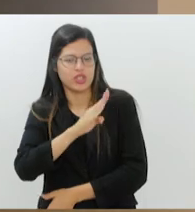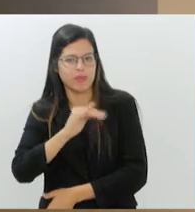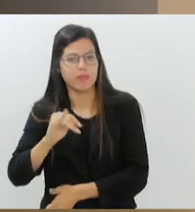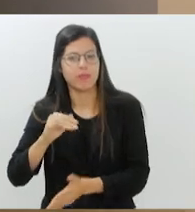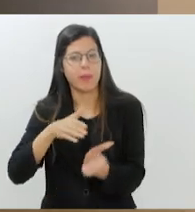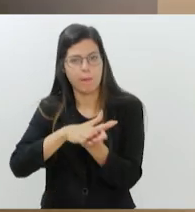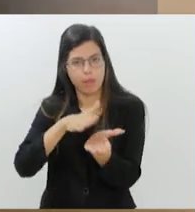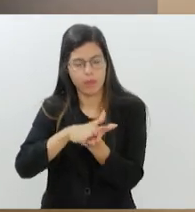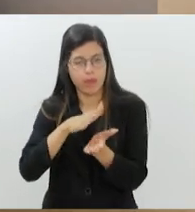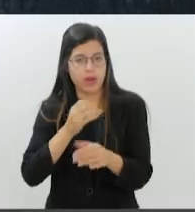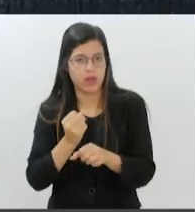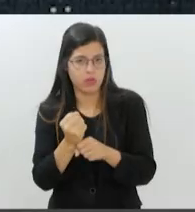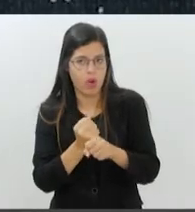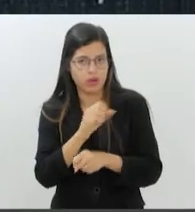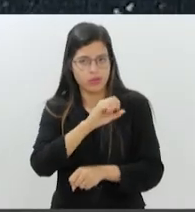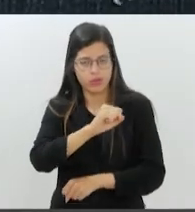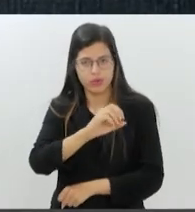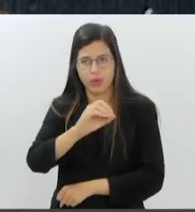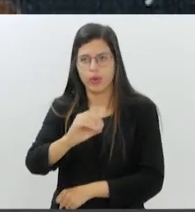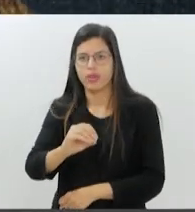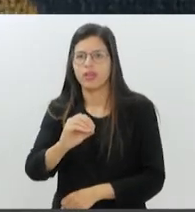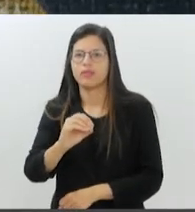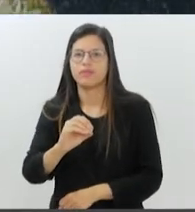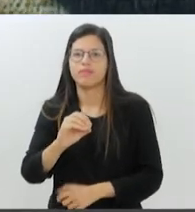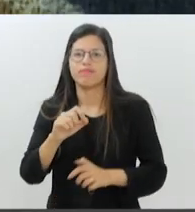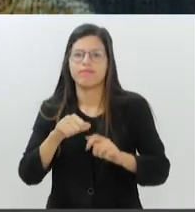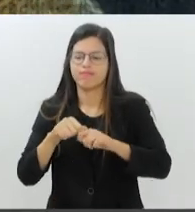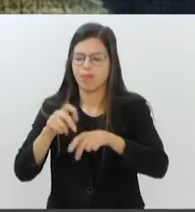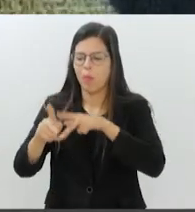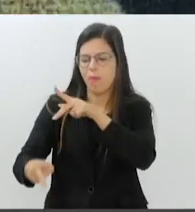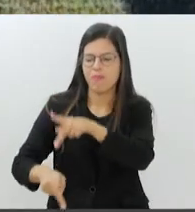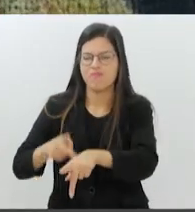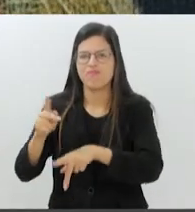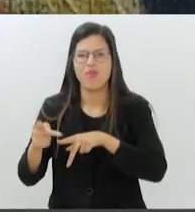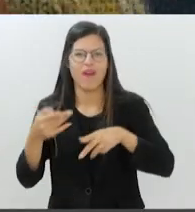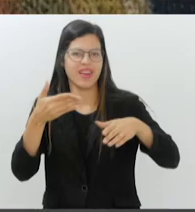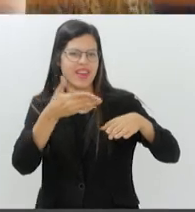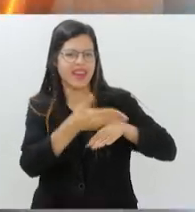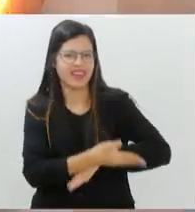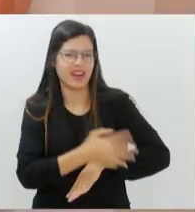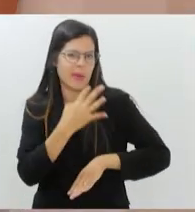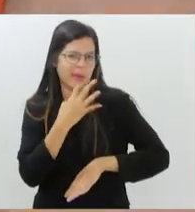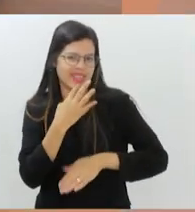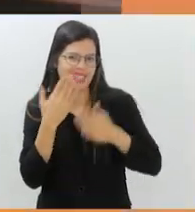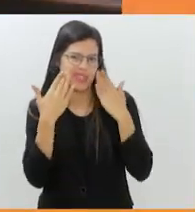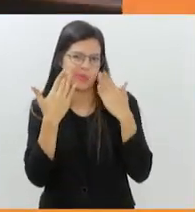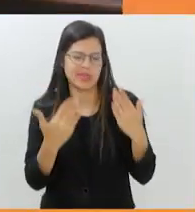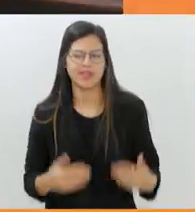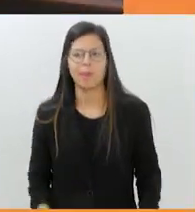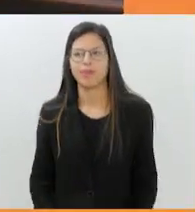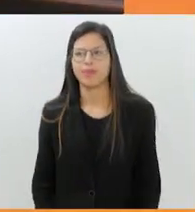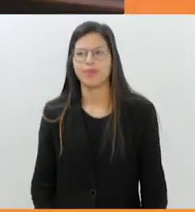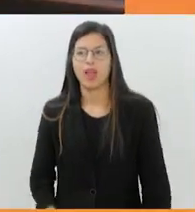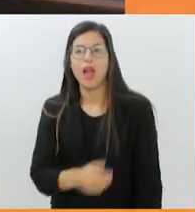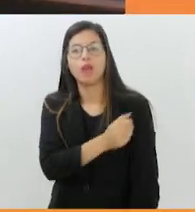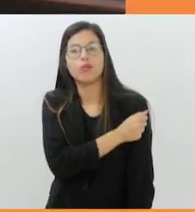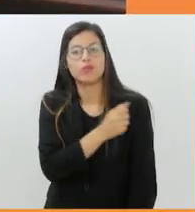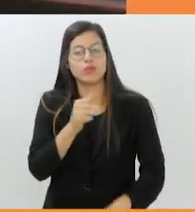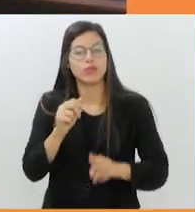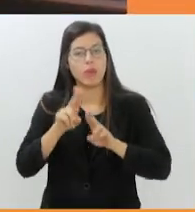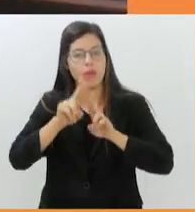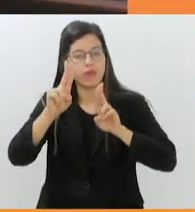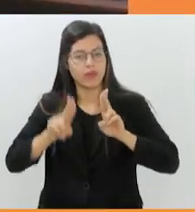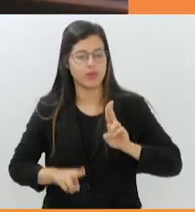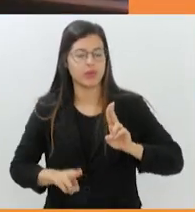de 1980 vai fazer o público entrar no clima da exposição. Alunos da Universidade